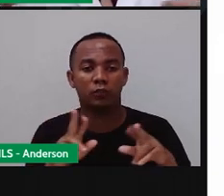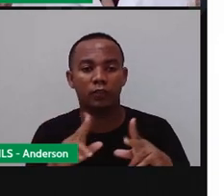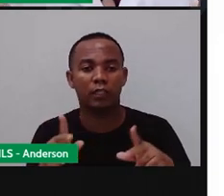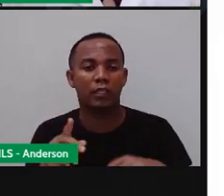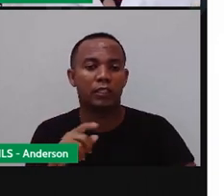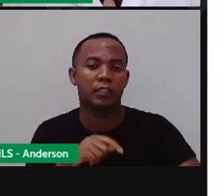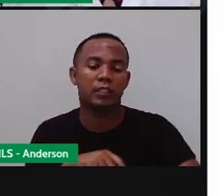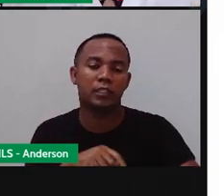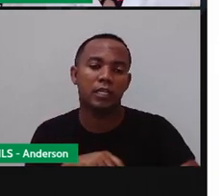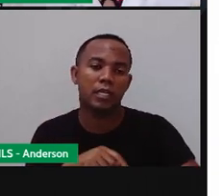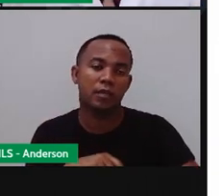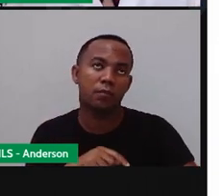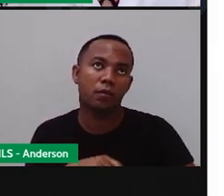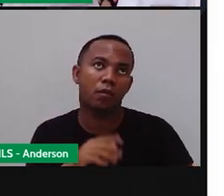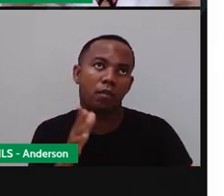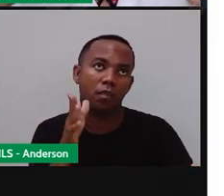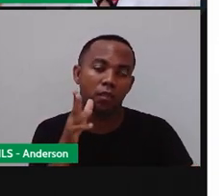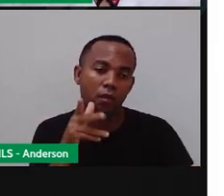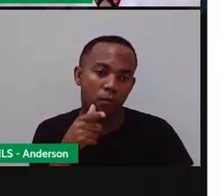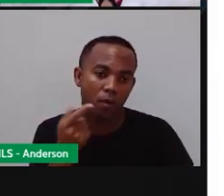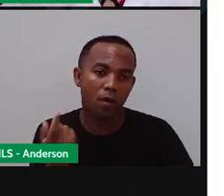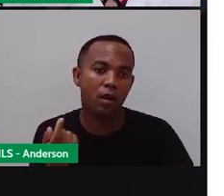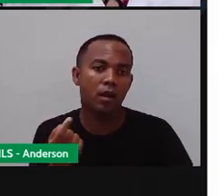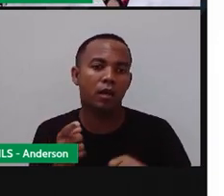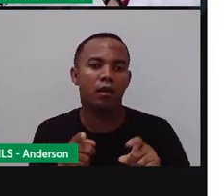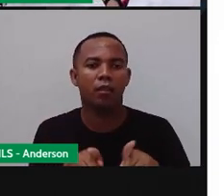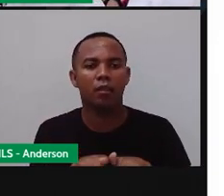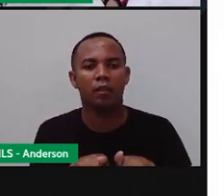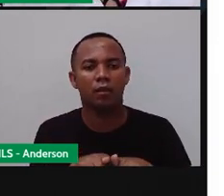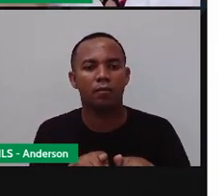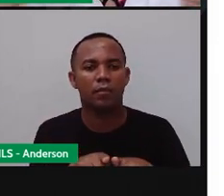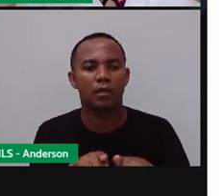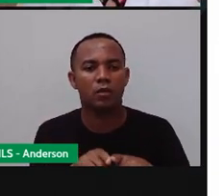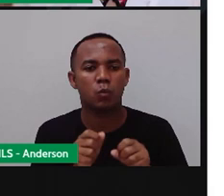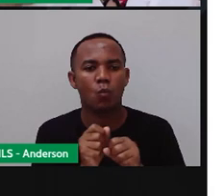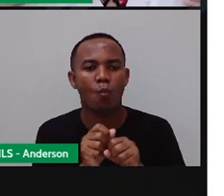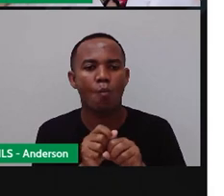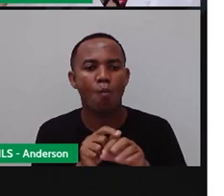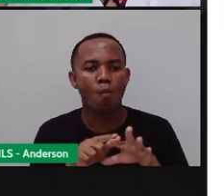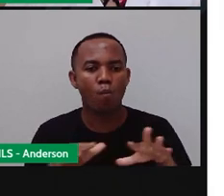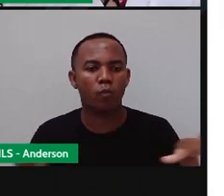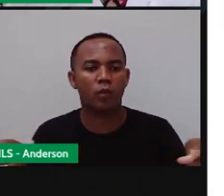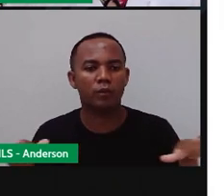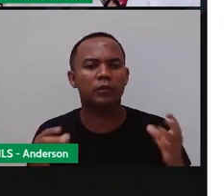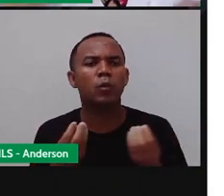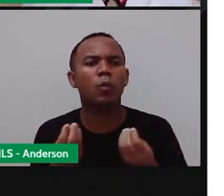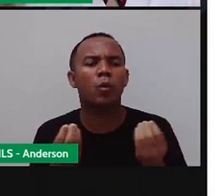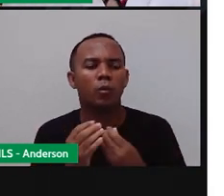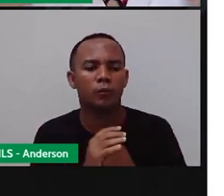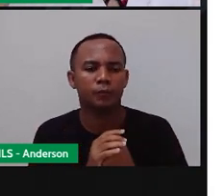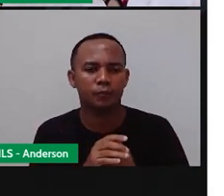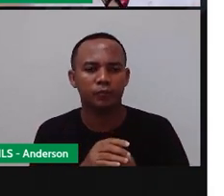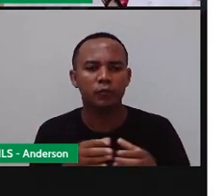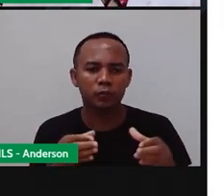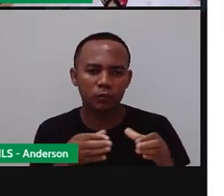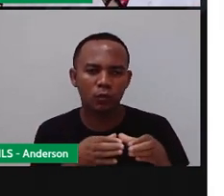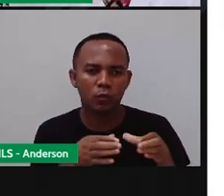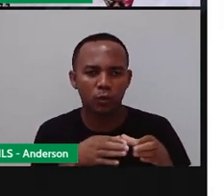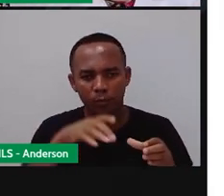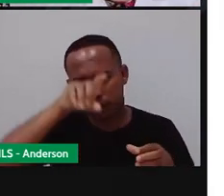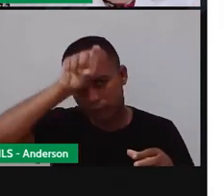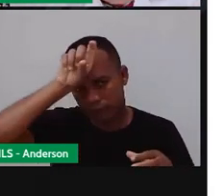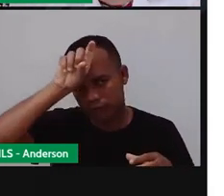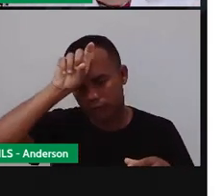tempo essa cheia vai demorar? Quanto tempo teremos de seca? Então, os egípcios, aí, eles eram inteligentíssimos e eles, de